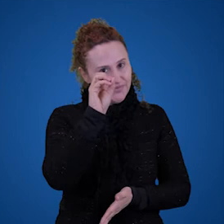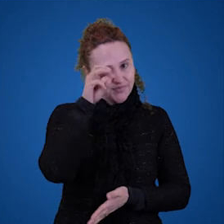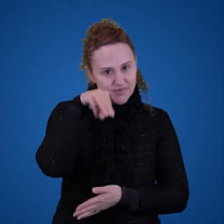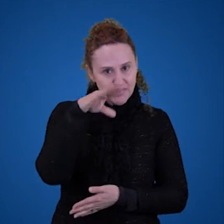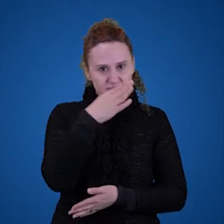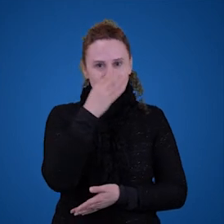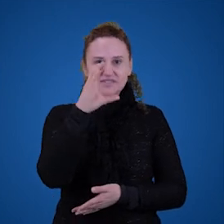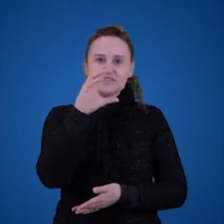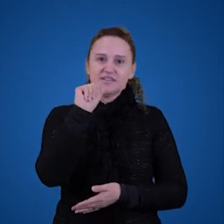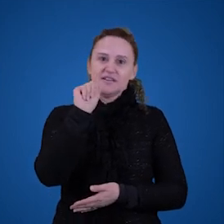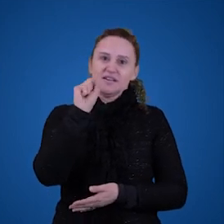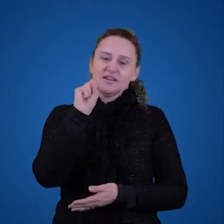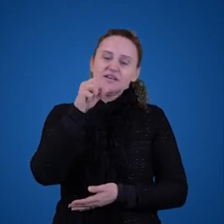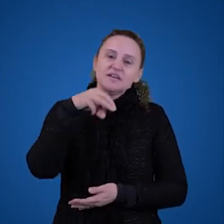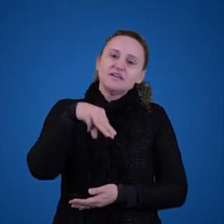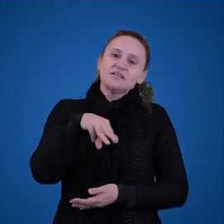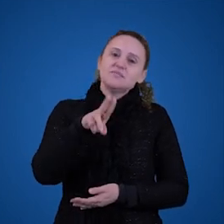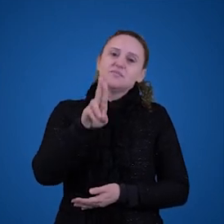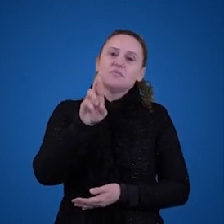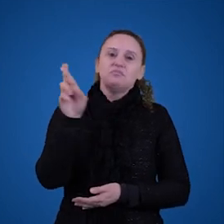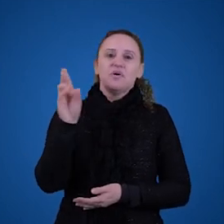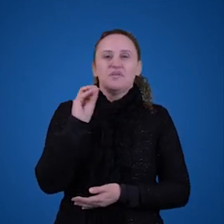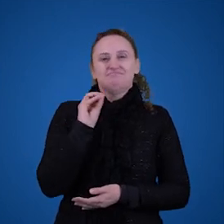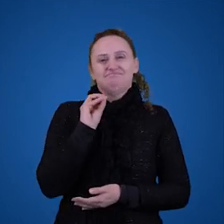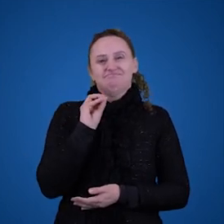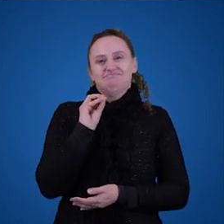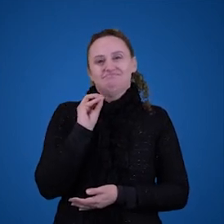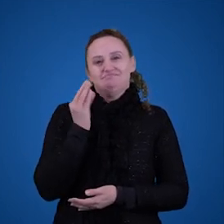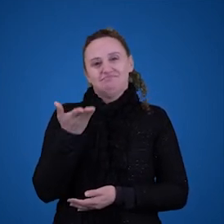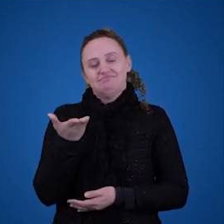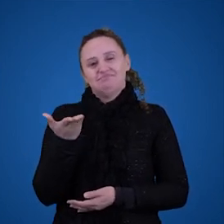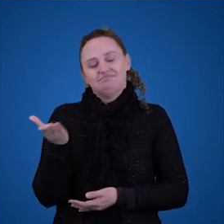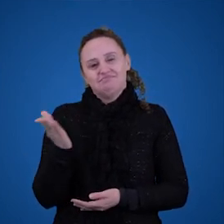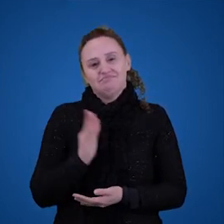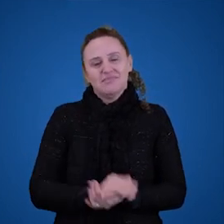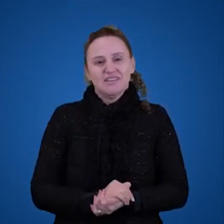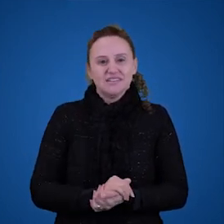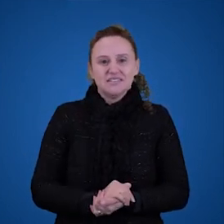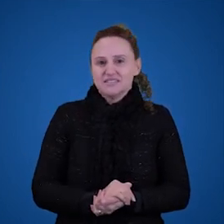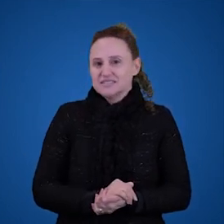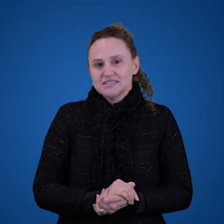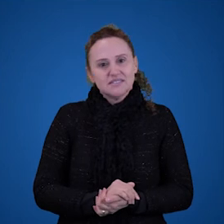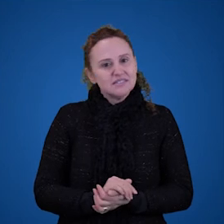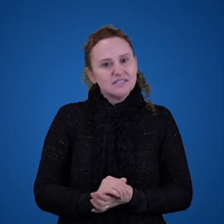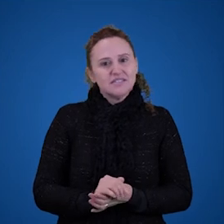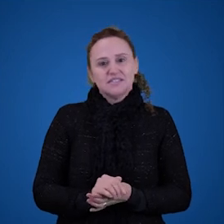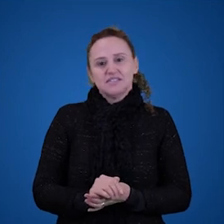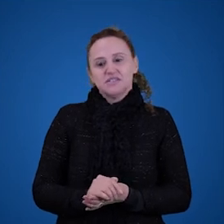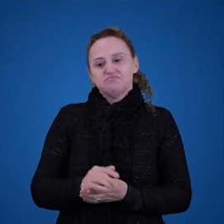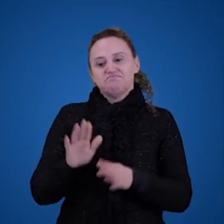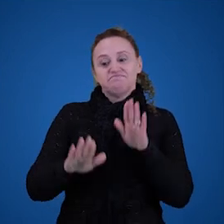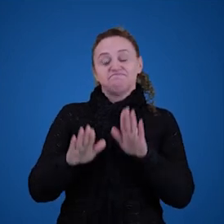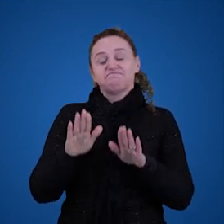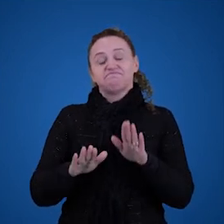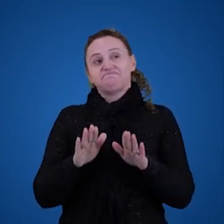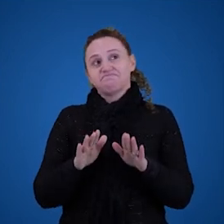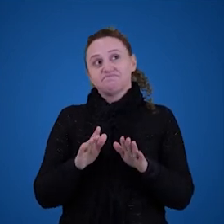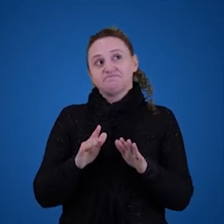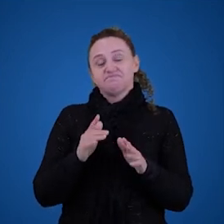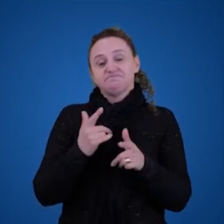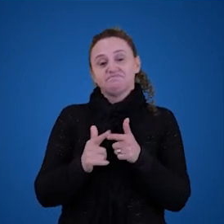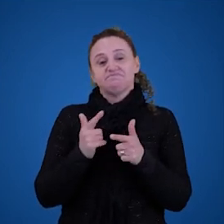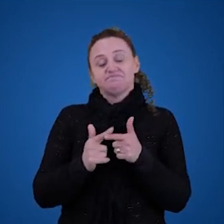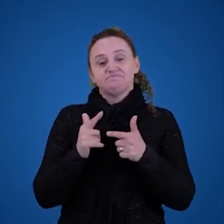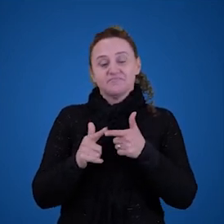existe não é captada porque não é objeto a se captar então isso é uma grande dificuldade e não é qualquer dificuldade